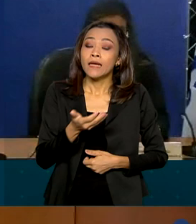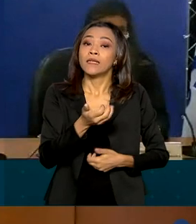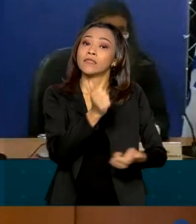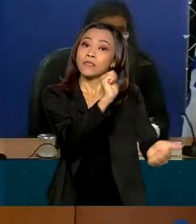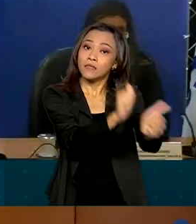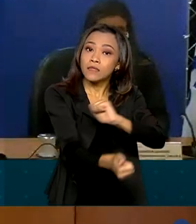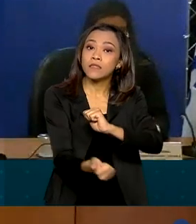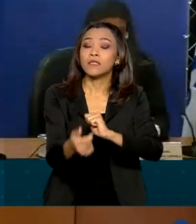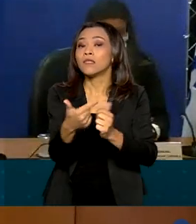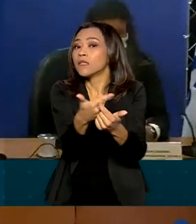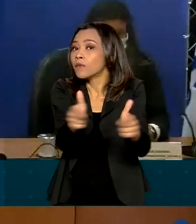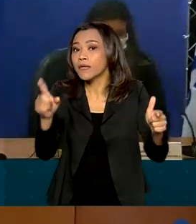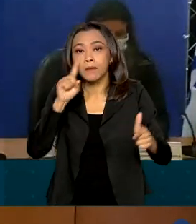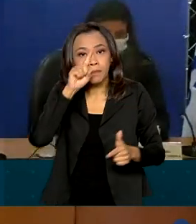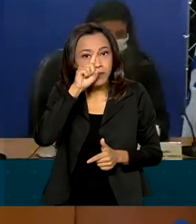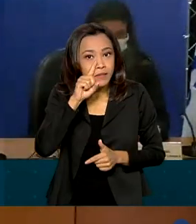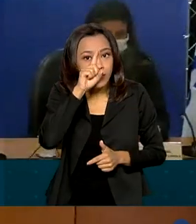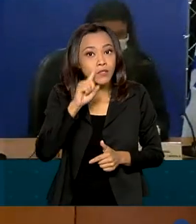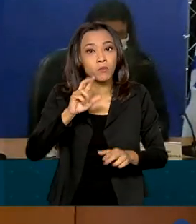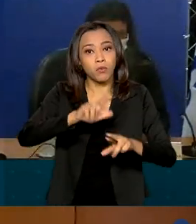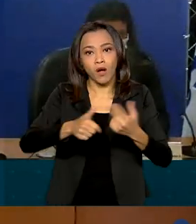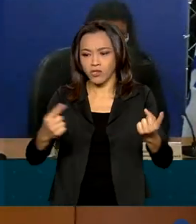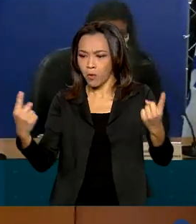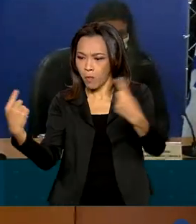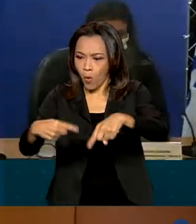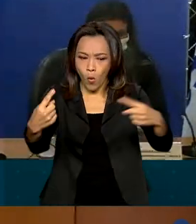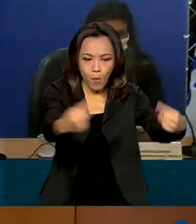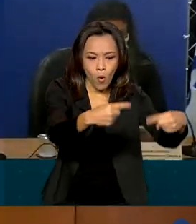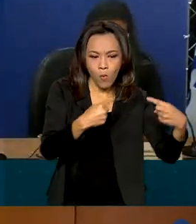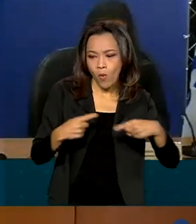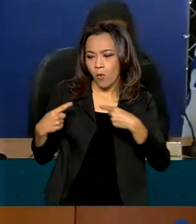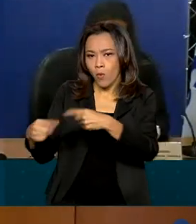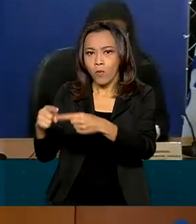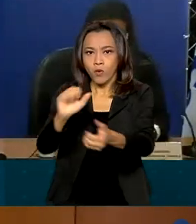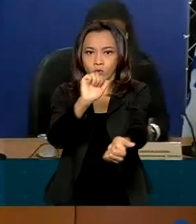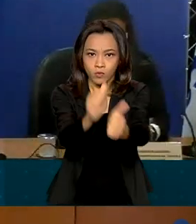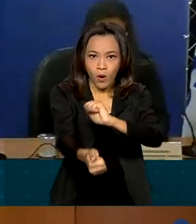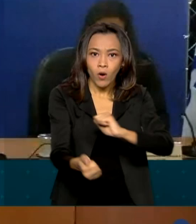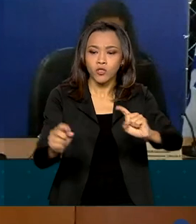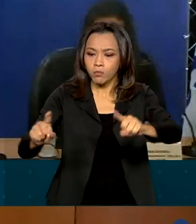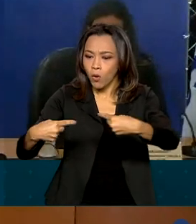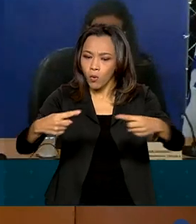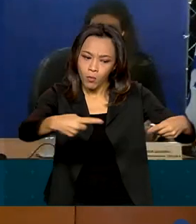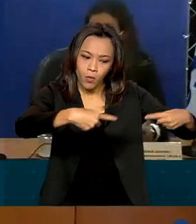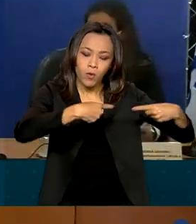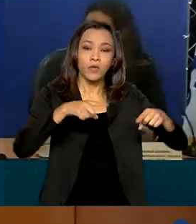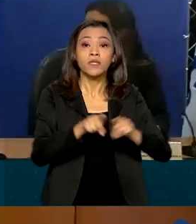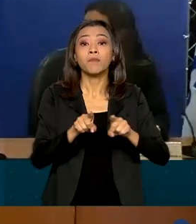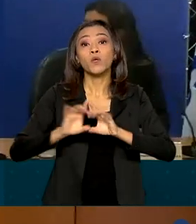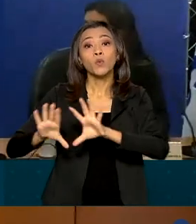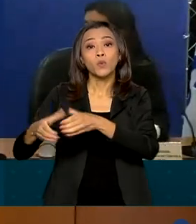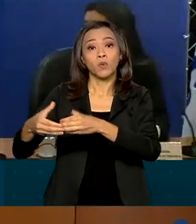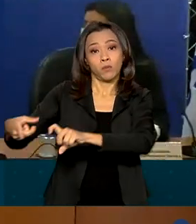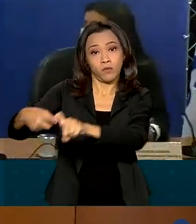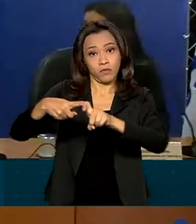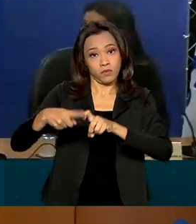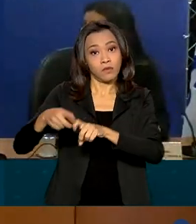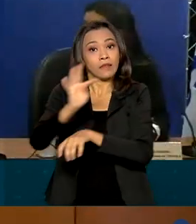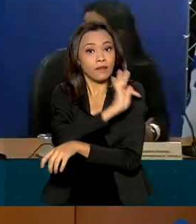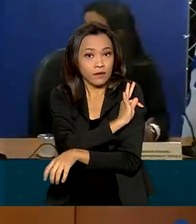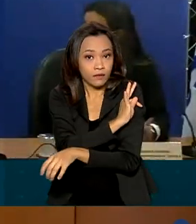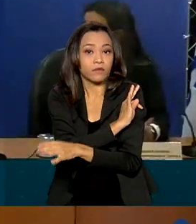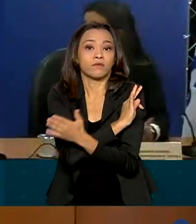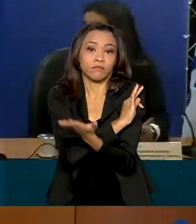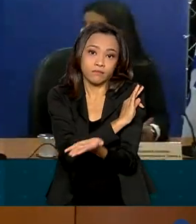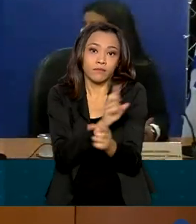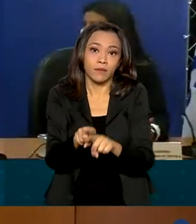adicional em função da competição, bem como as comissões técnicas. Um ponto importante é que